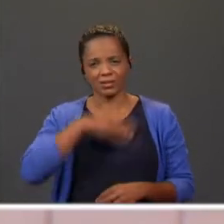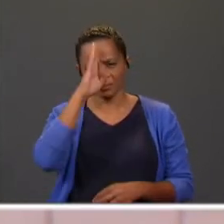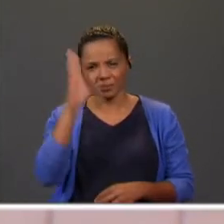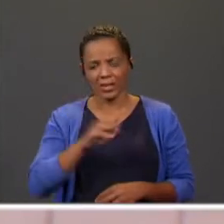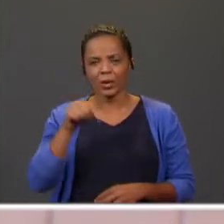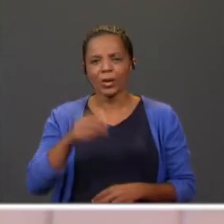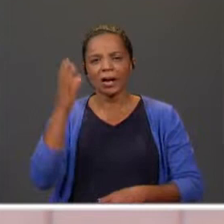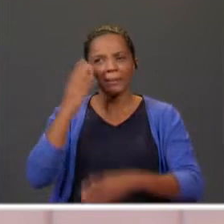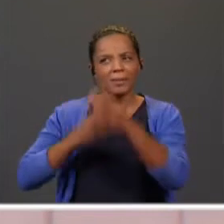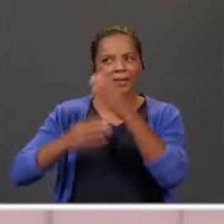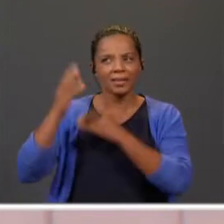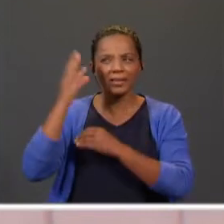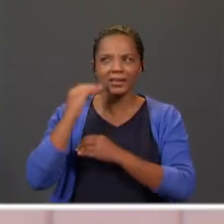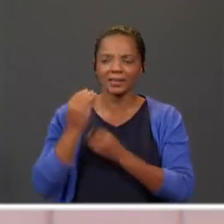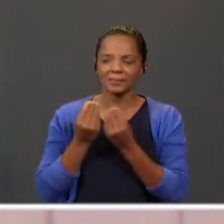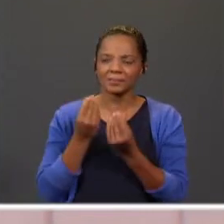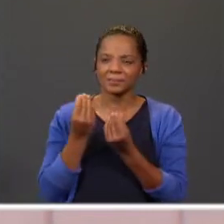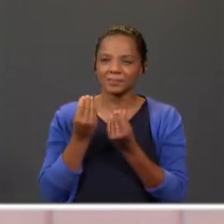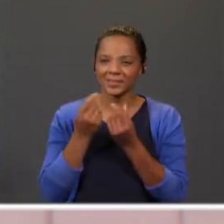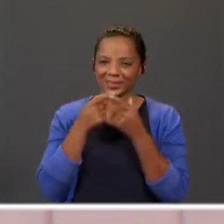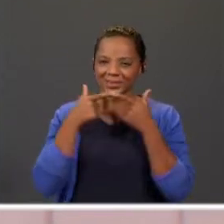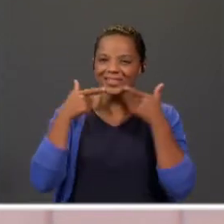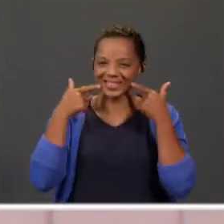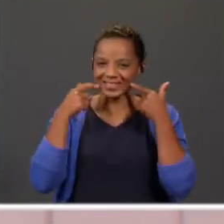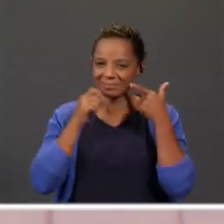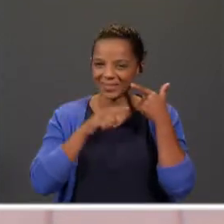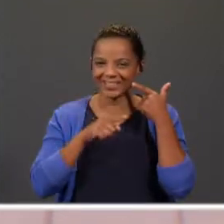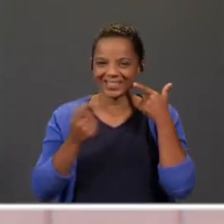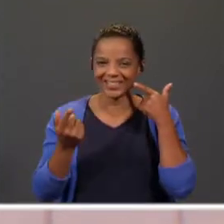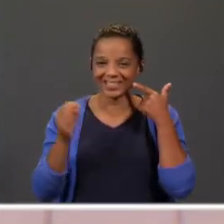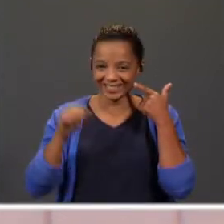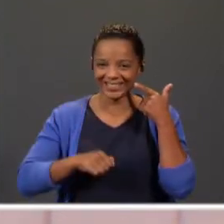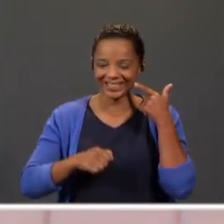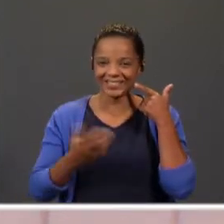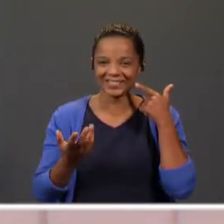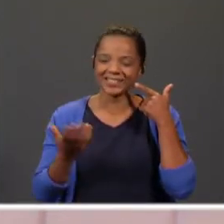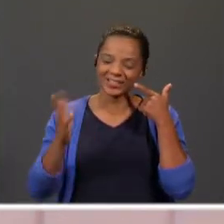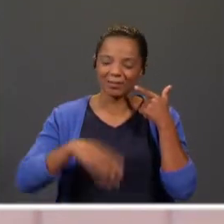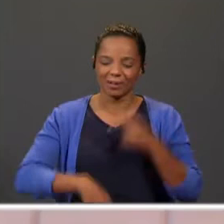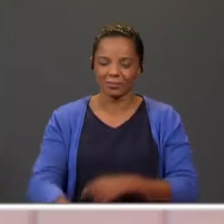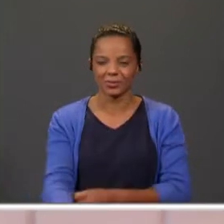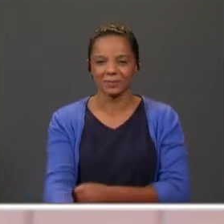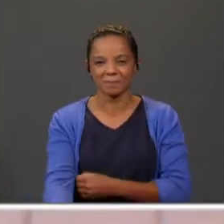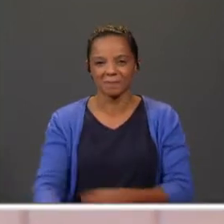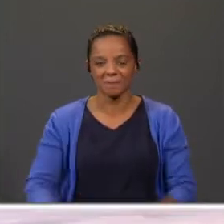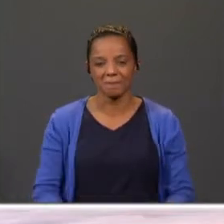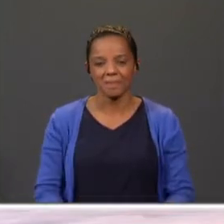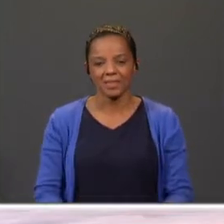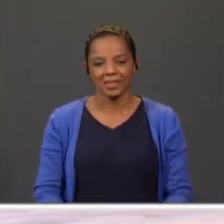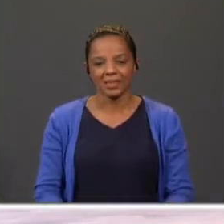aprender, mas vamos aprender sempre com um sorriso. Pode ser? Sim? Então vamos. Ora,